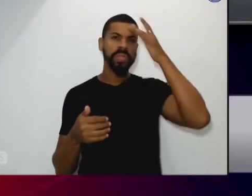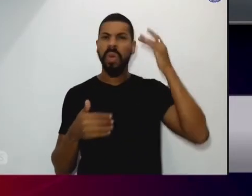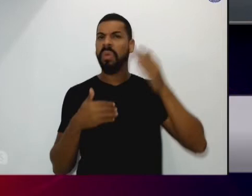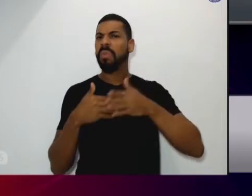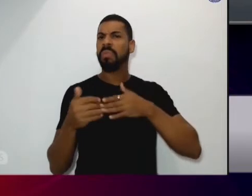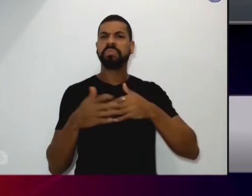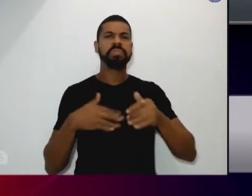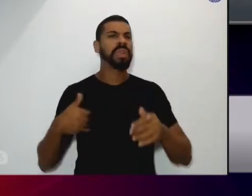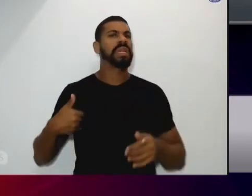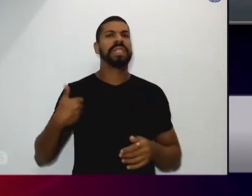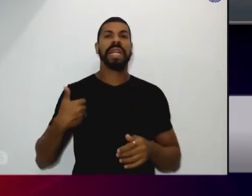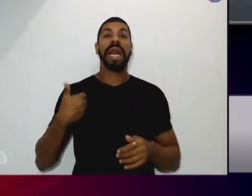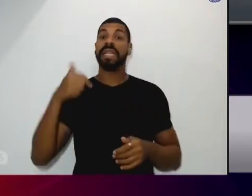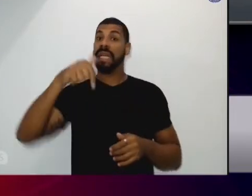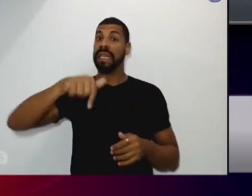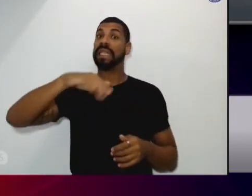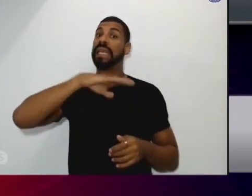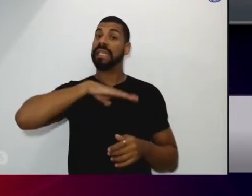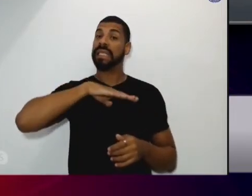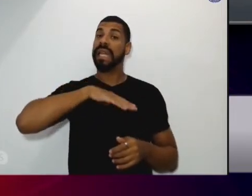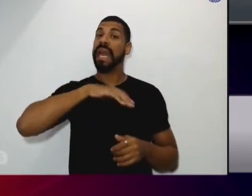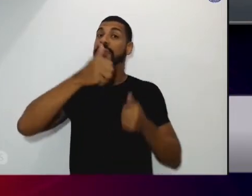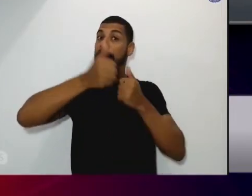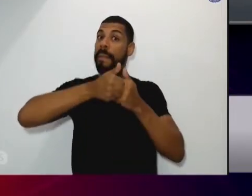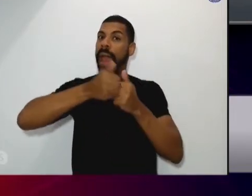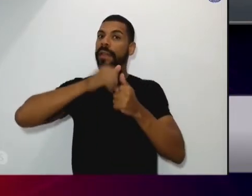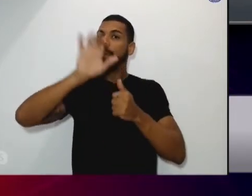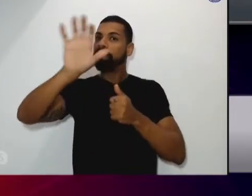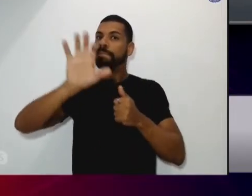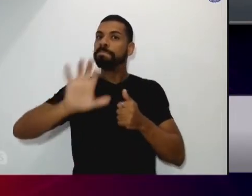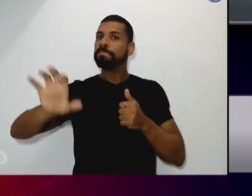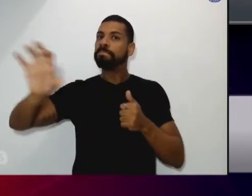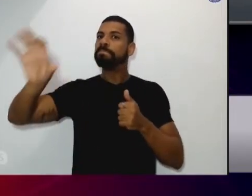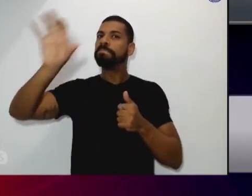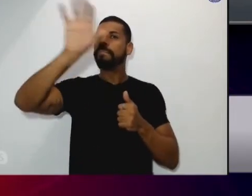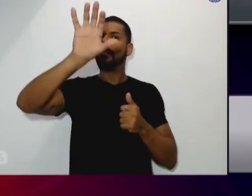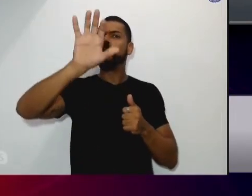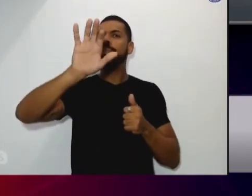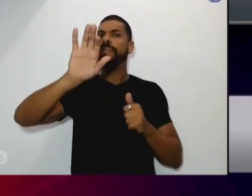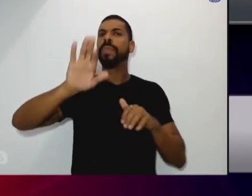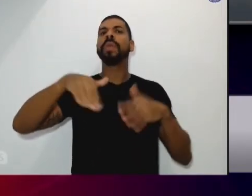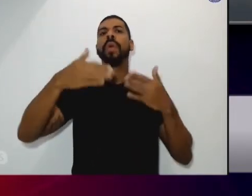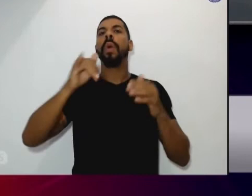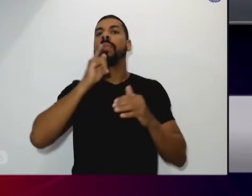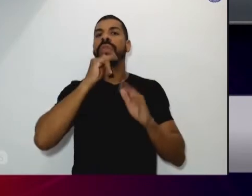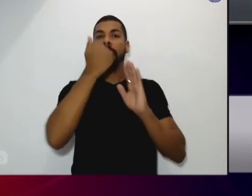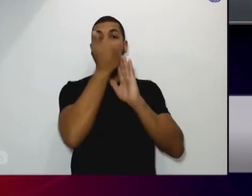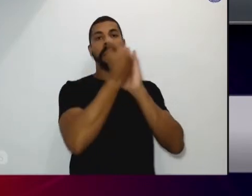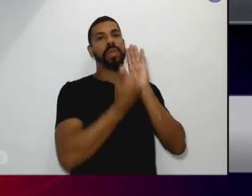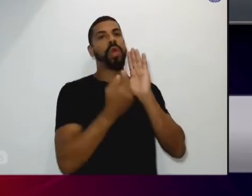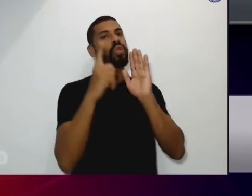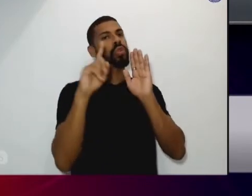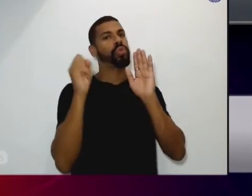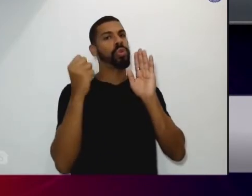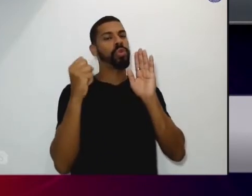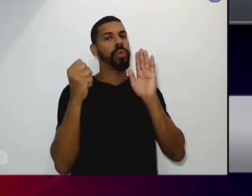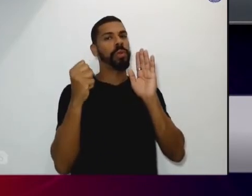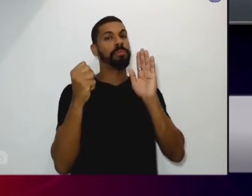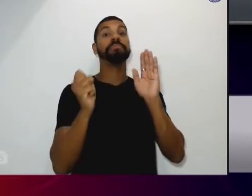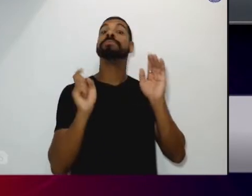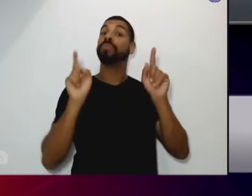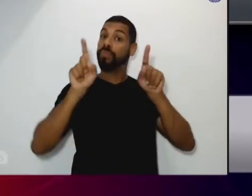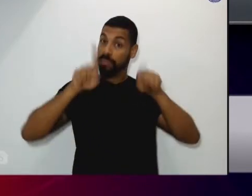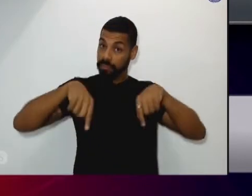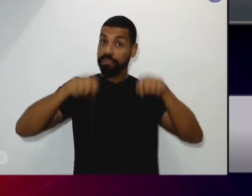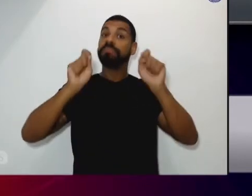Botucatu e região de qualquer idade mas e menor de idade menor de idade a gente também atende